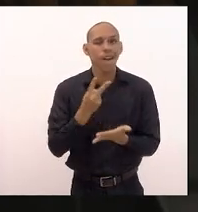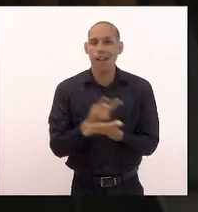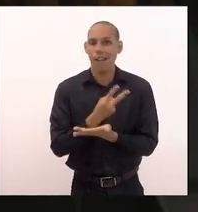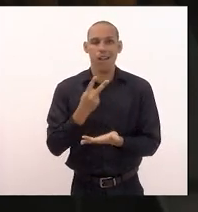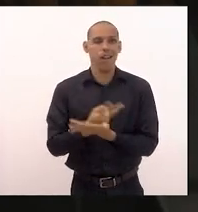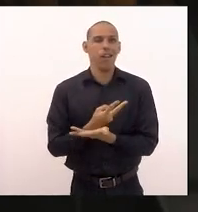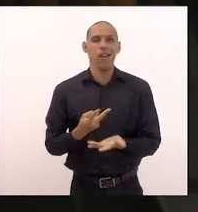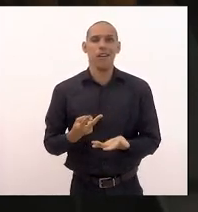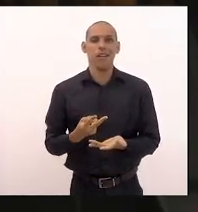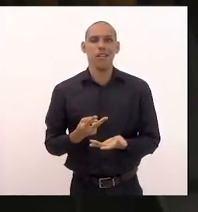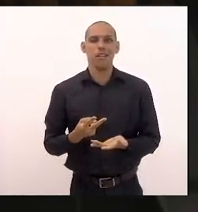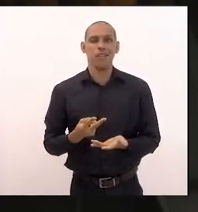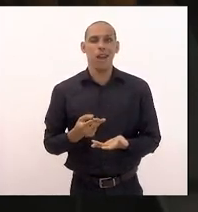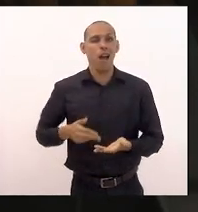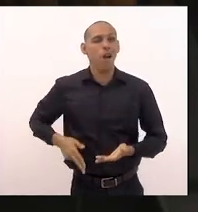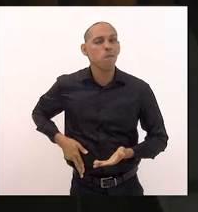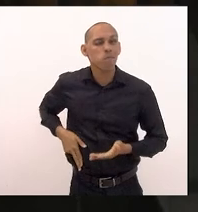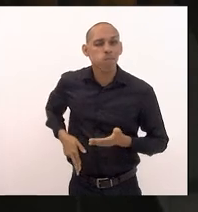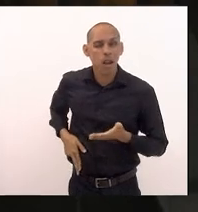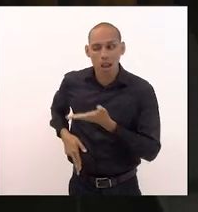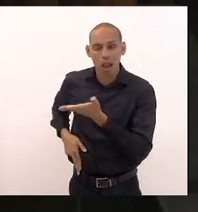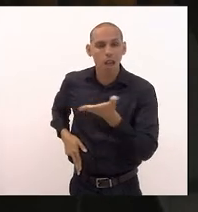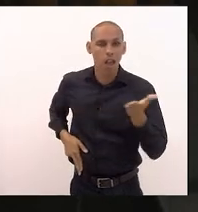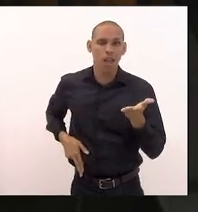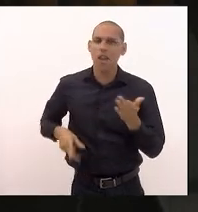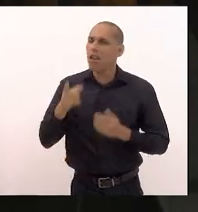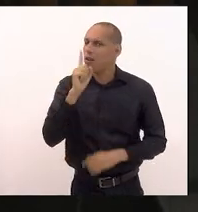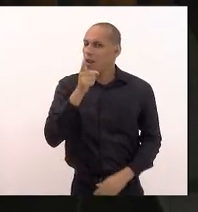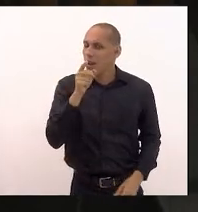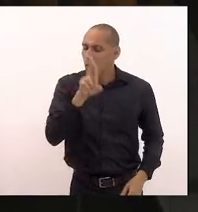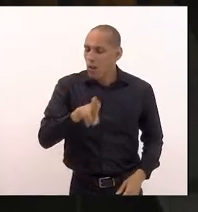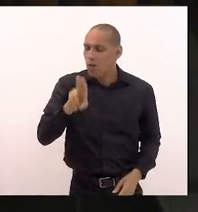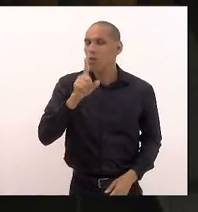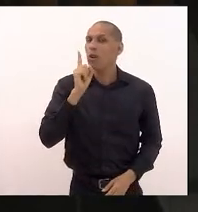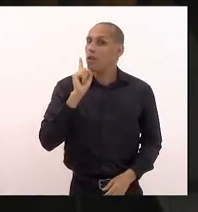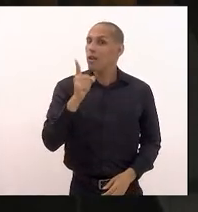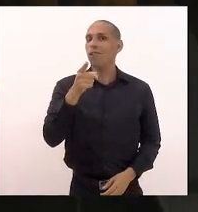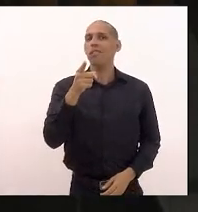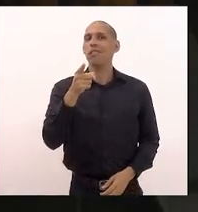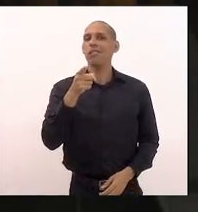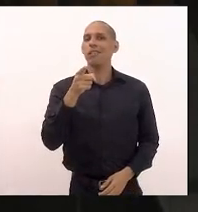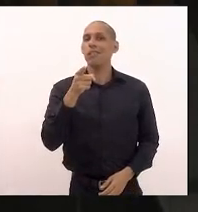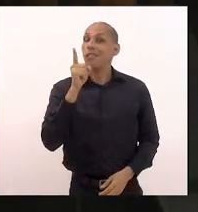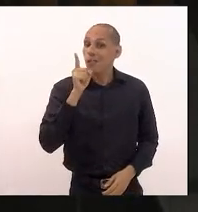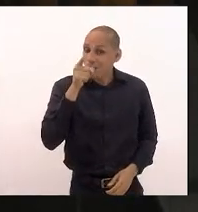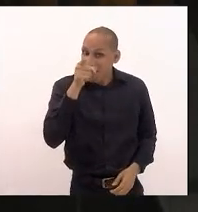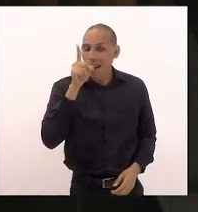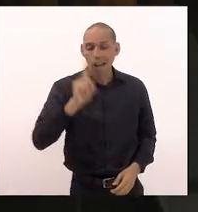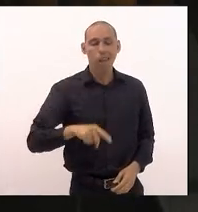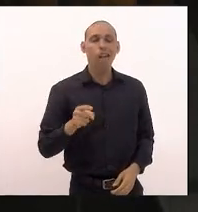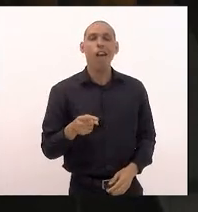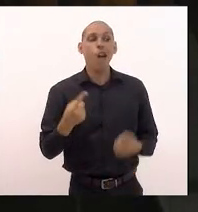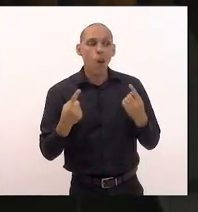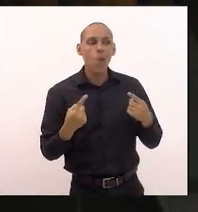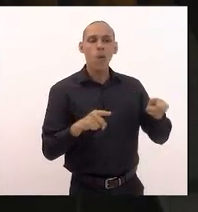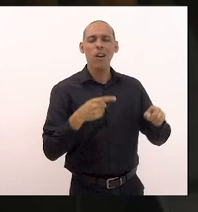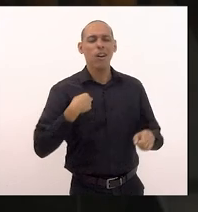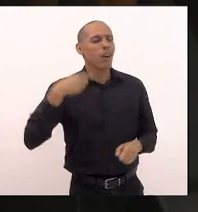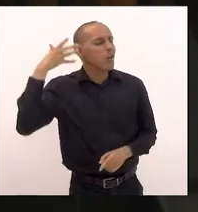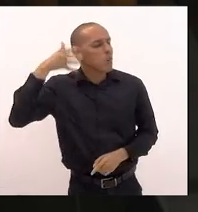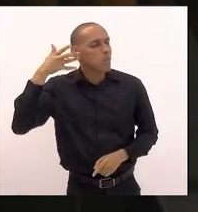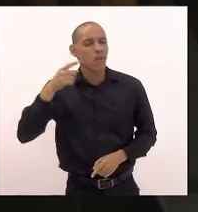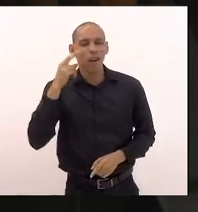policiais armados no estado do Rio de Janeiro logo o senhor que é contra o discurso que eu ouvi aqui agora também